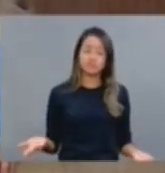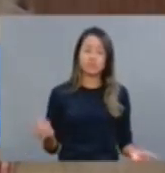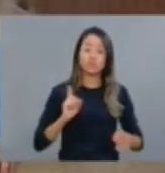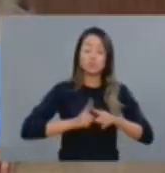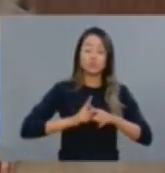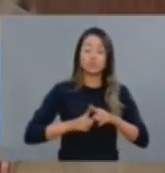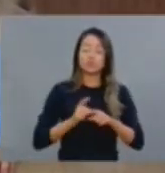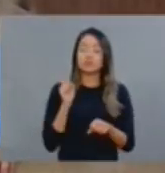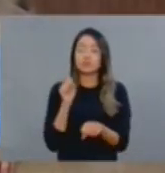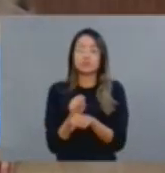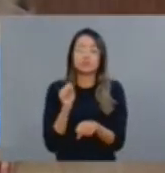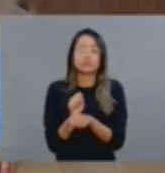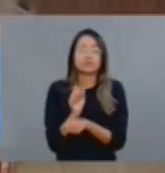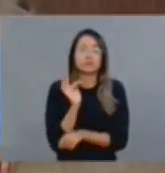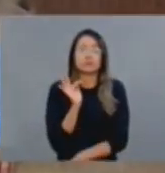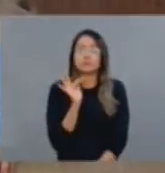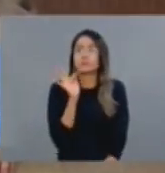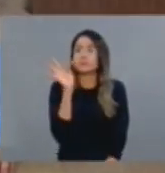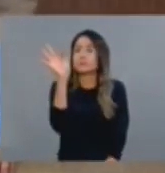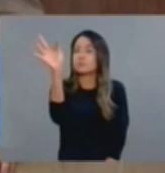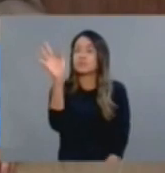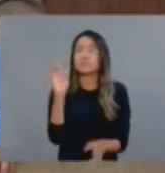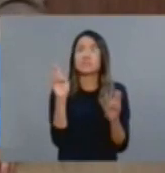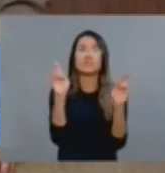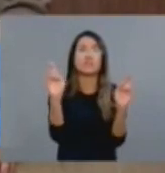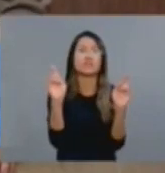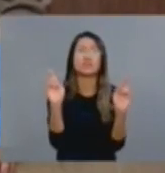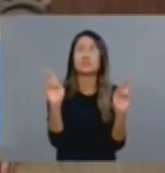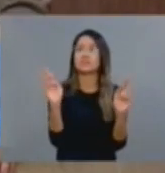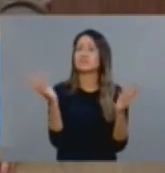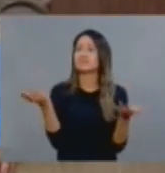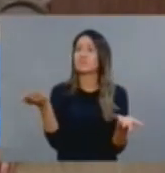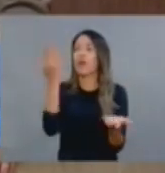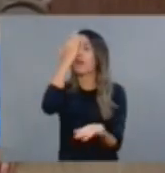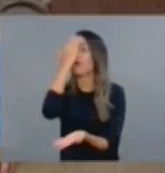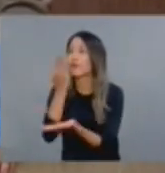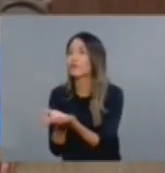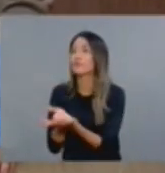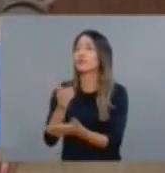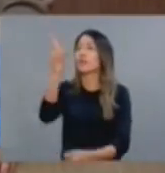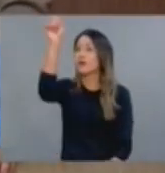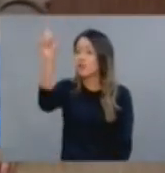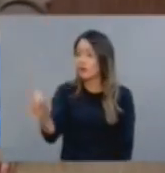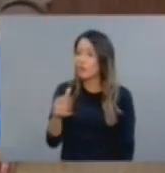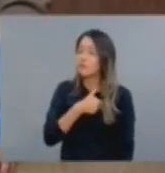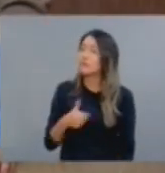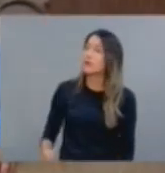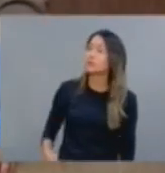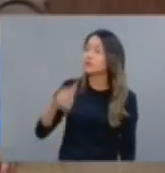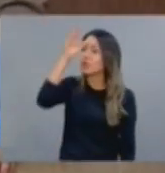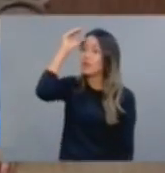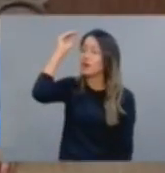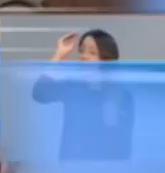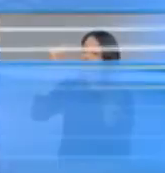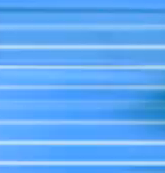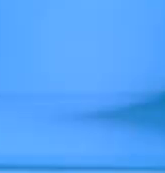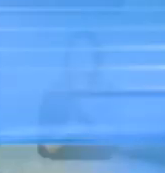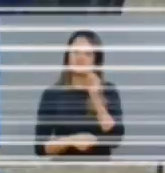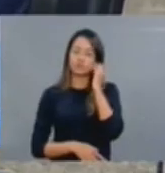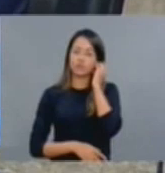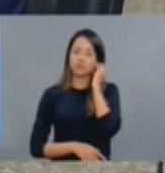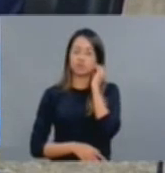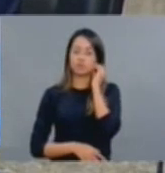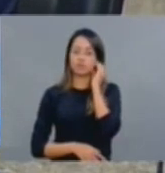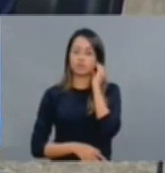esperanças que foram colocadas no coração desses jovens, elas hoje estão mortas.